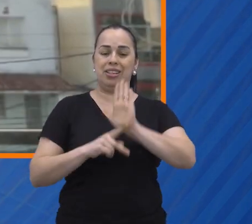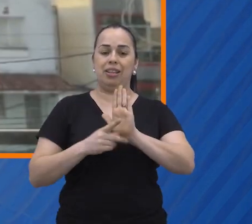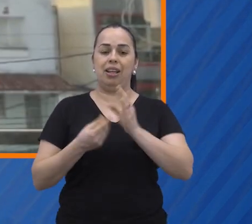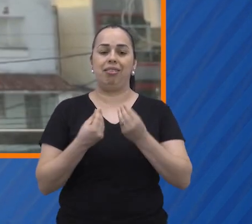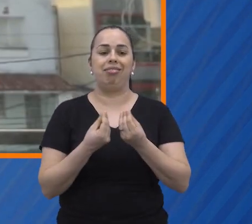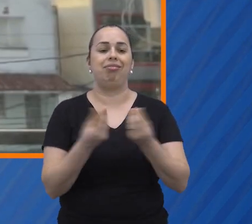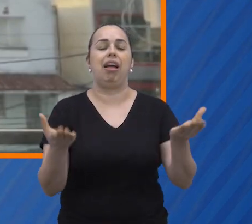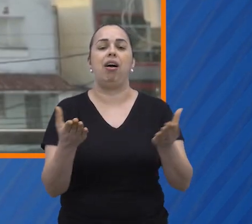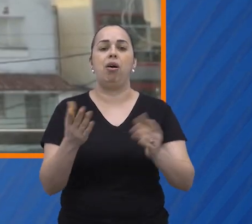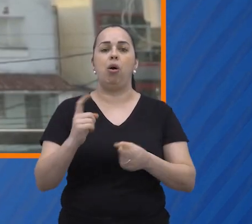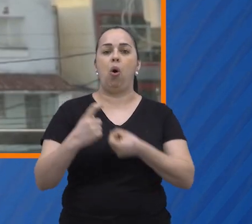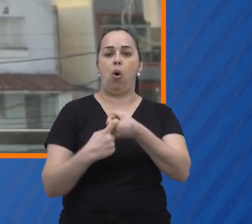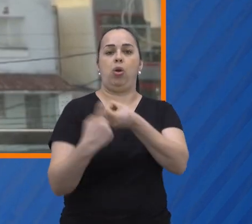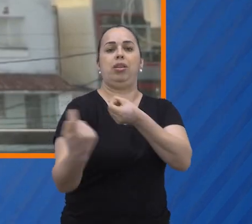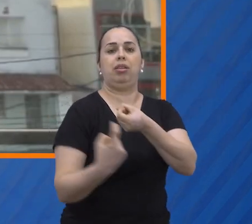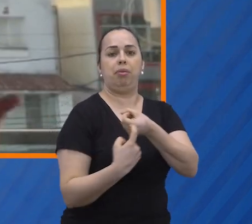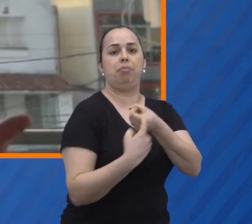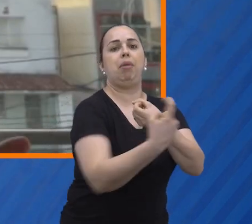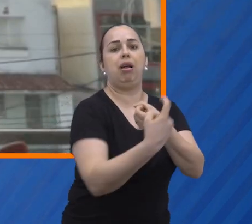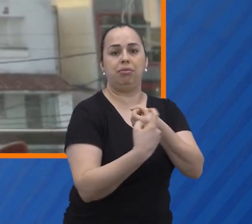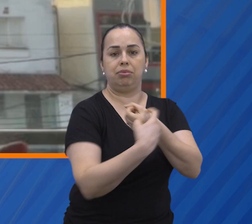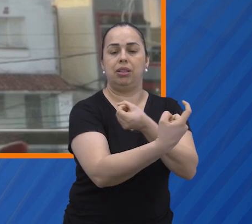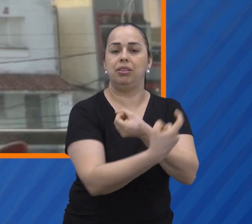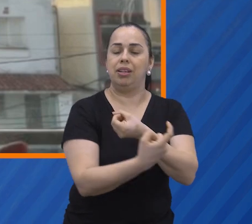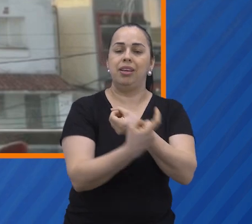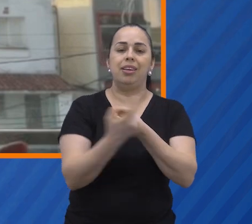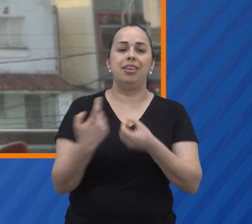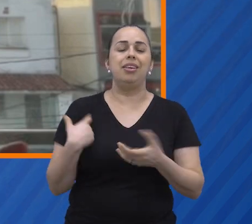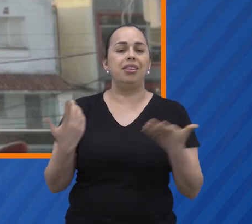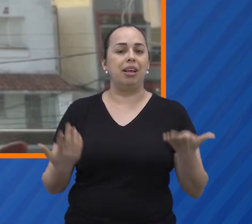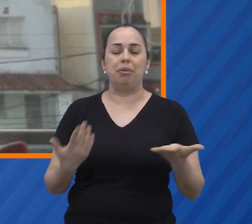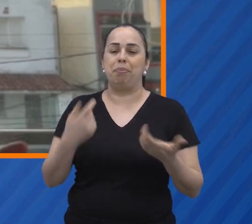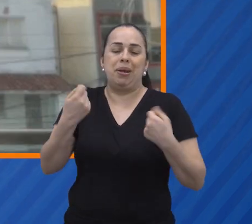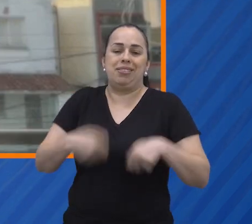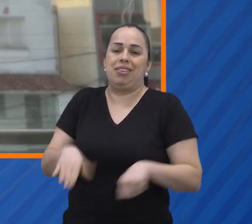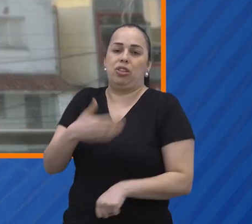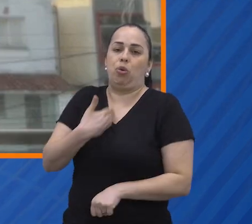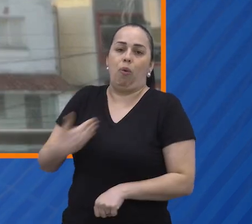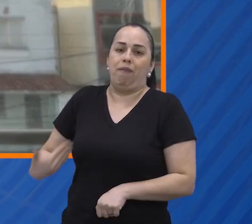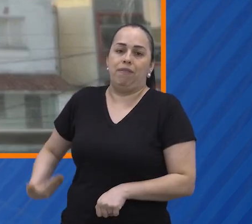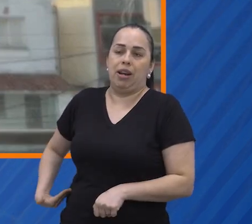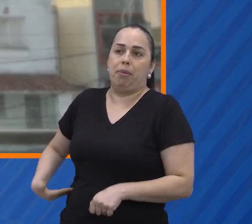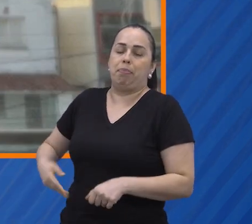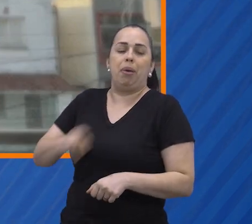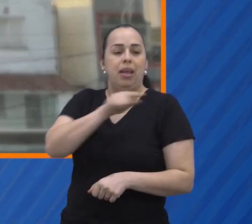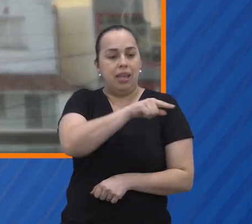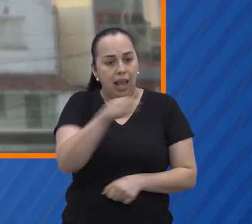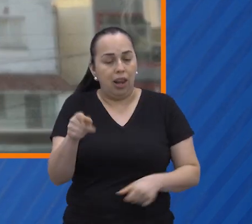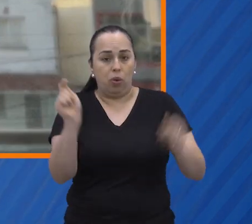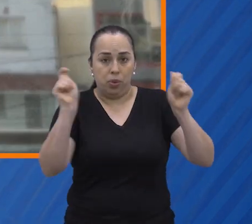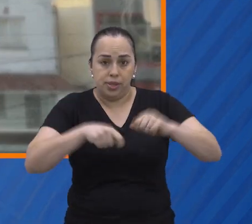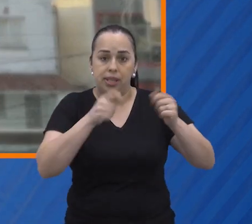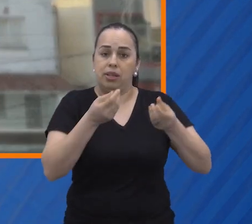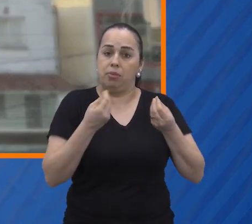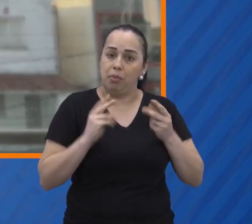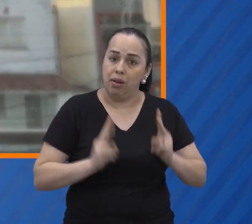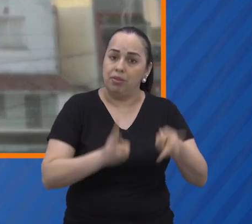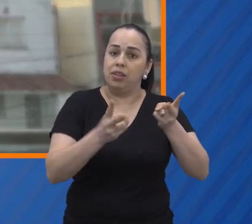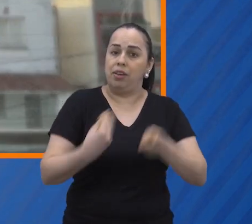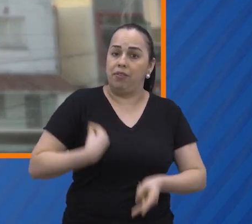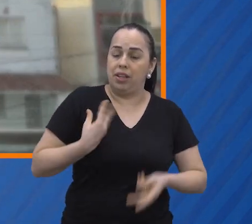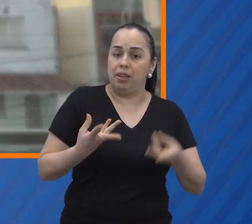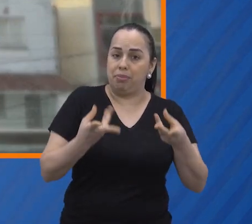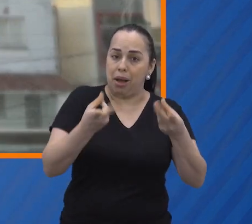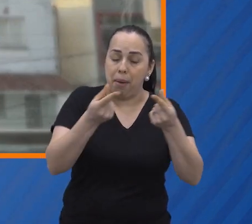tenha autonomia e não precise mais depender de serviços do Estado para continuar tendo uma vida de